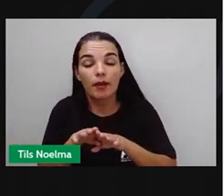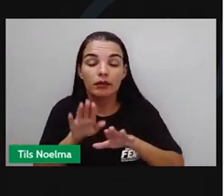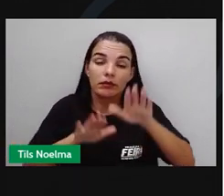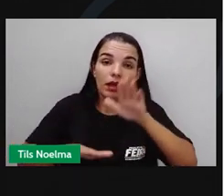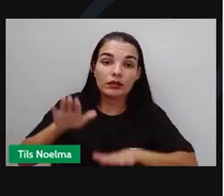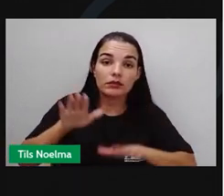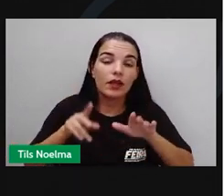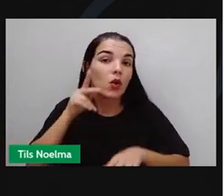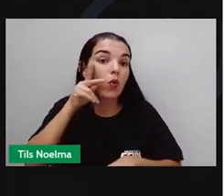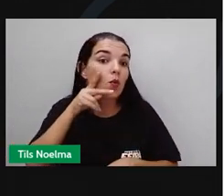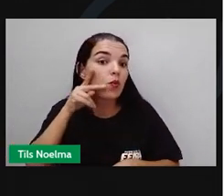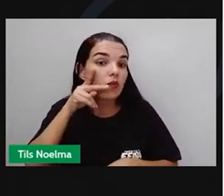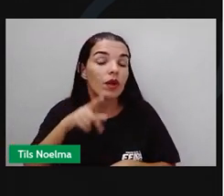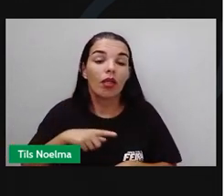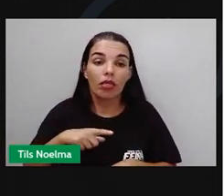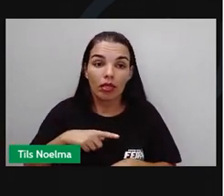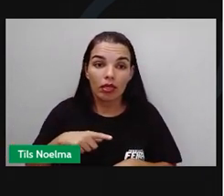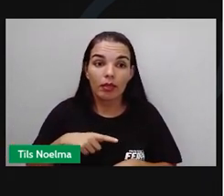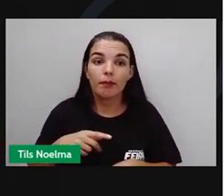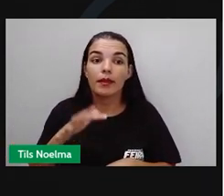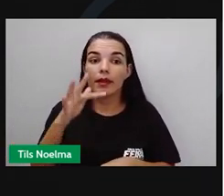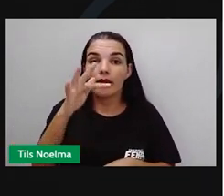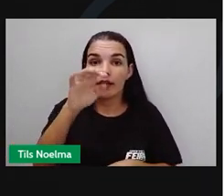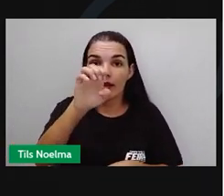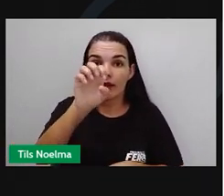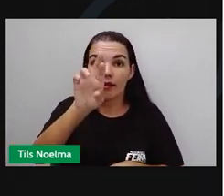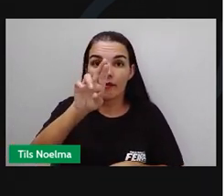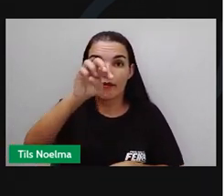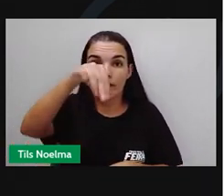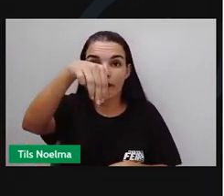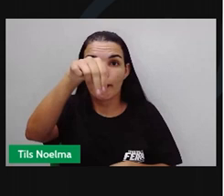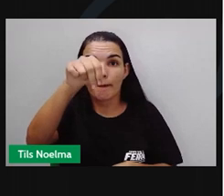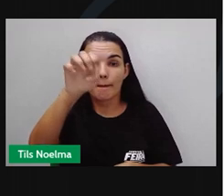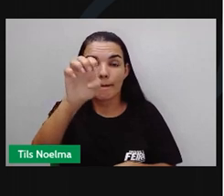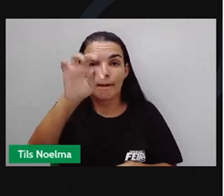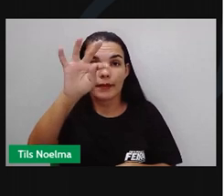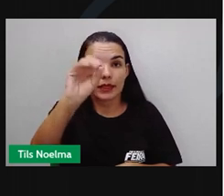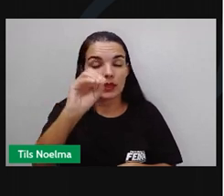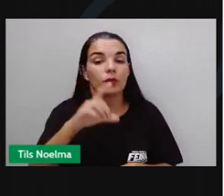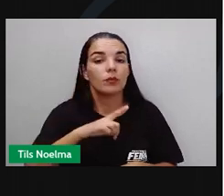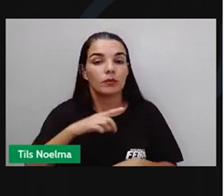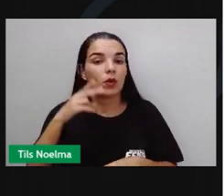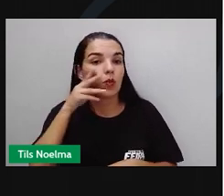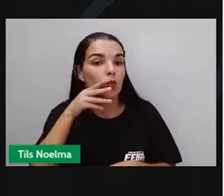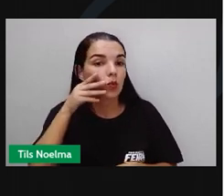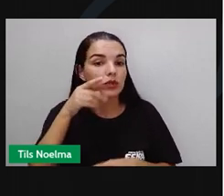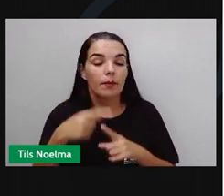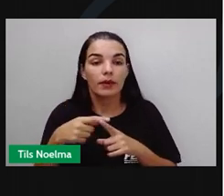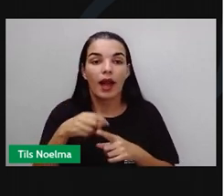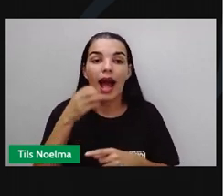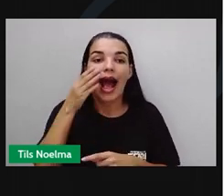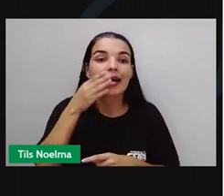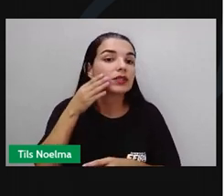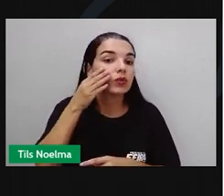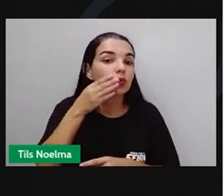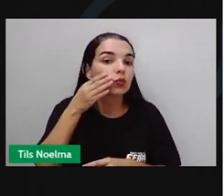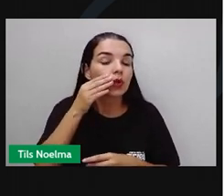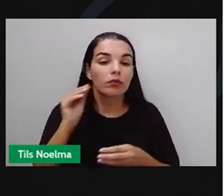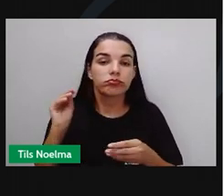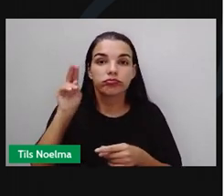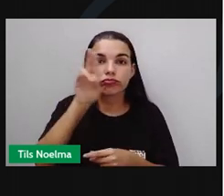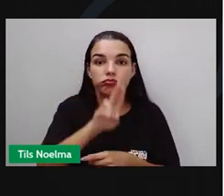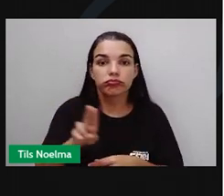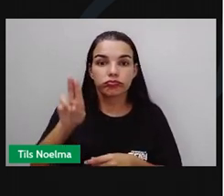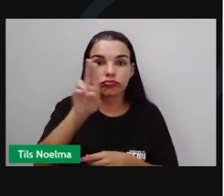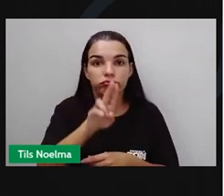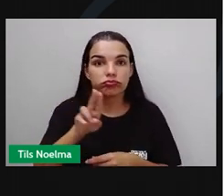mas uma vinícola mantém os níveis de oxigênio baixos para que o fermento consuma açúcar, utilizando a fermentação da forma